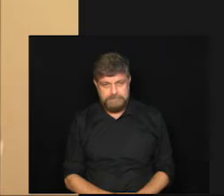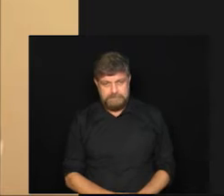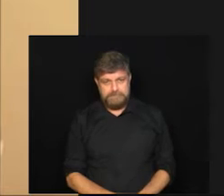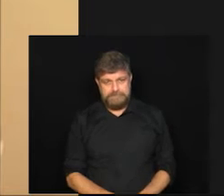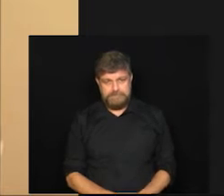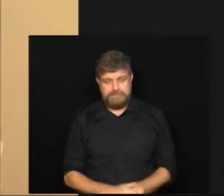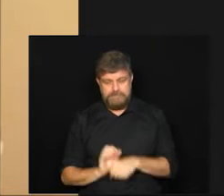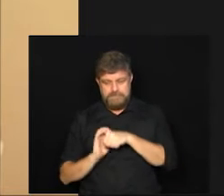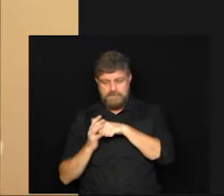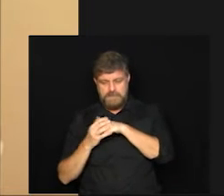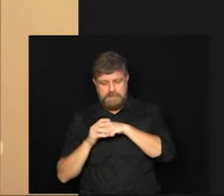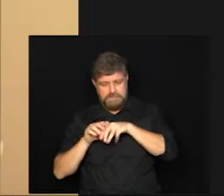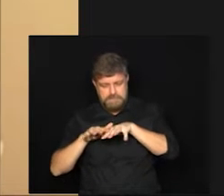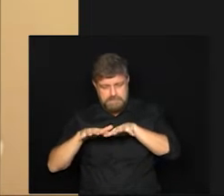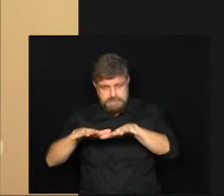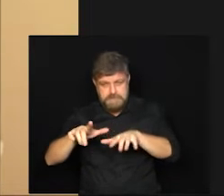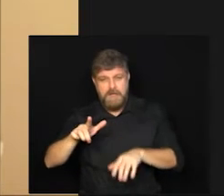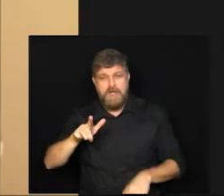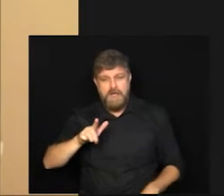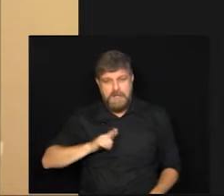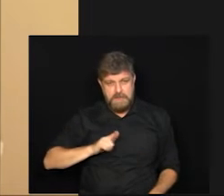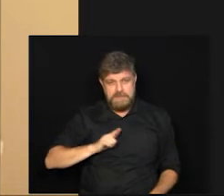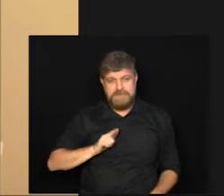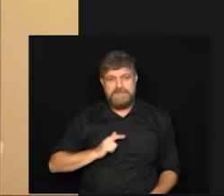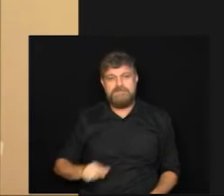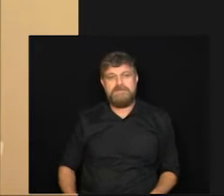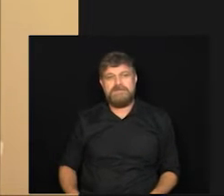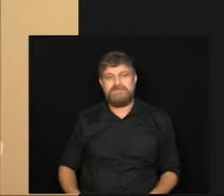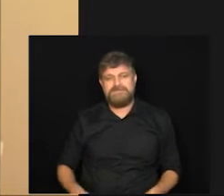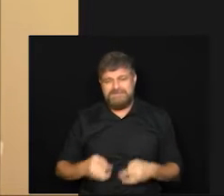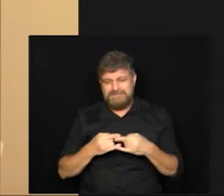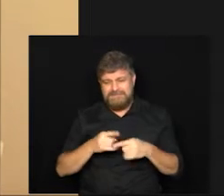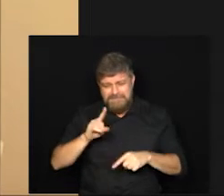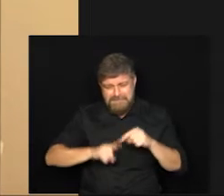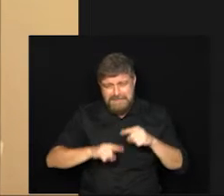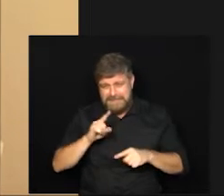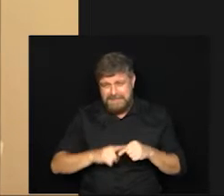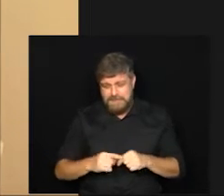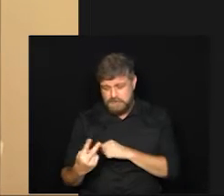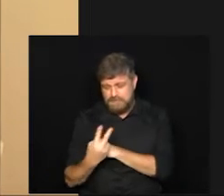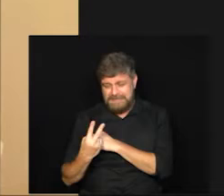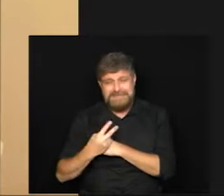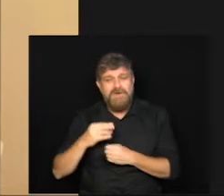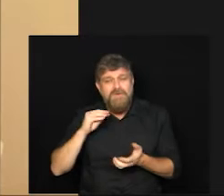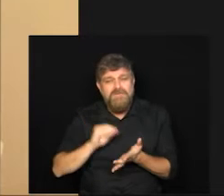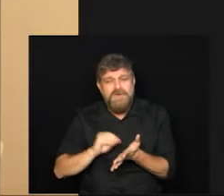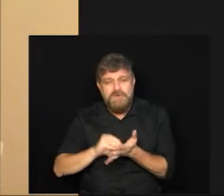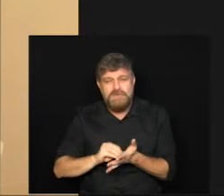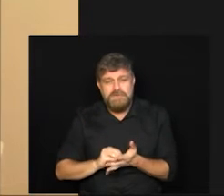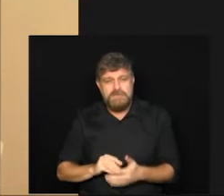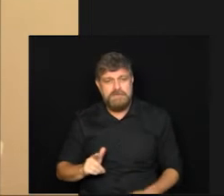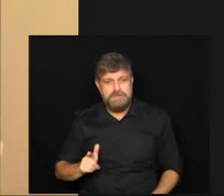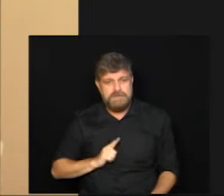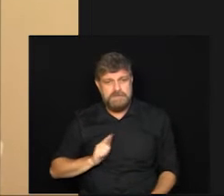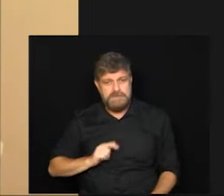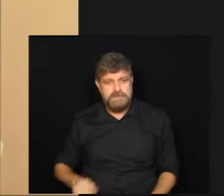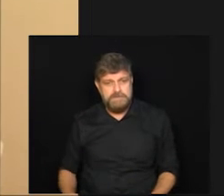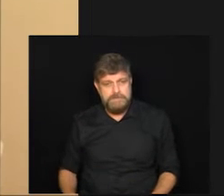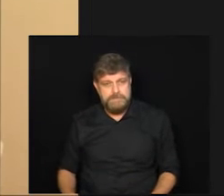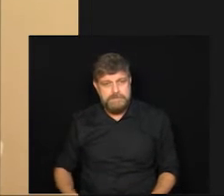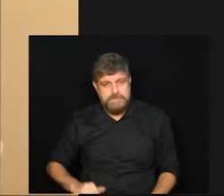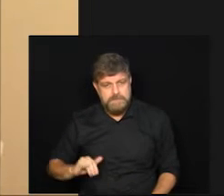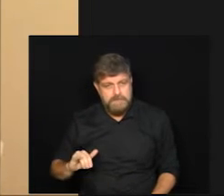da pandemia a gente teve uma falta desses insumos onde foi autorizado o uso a